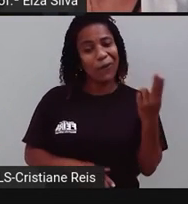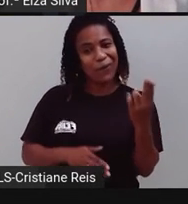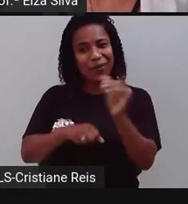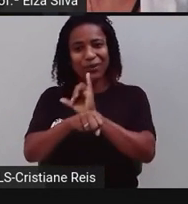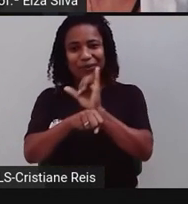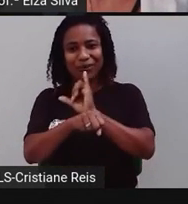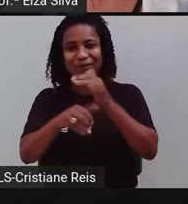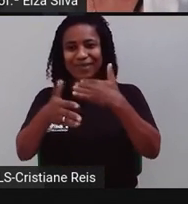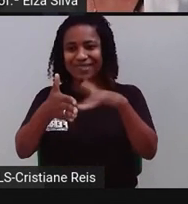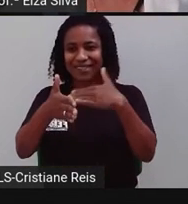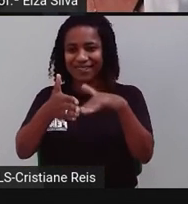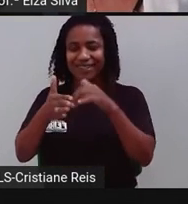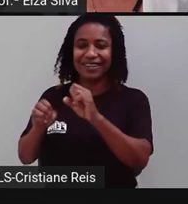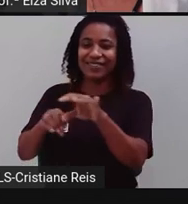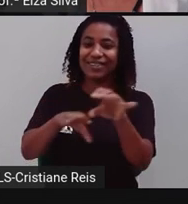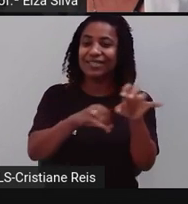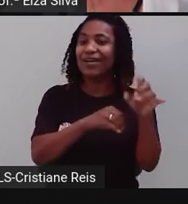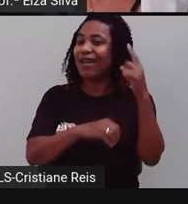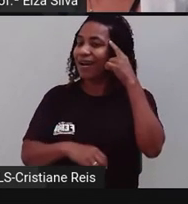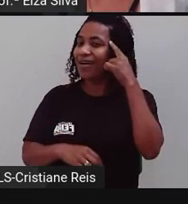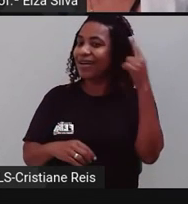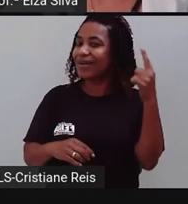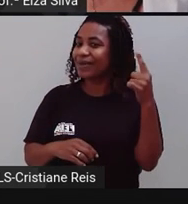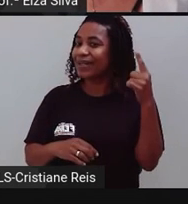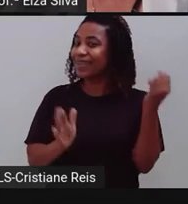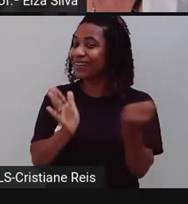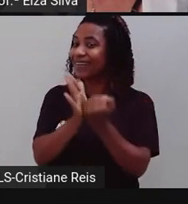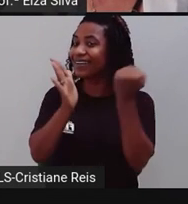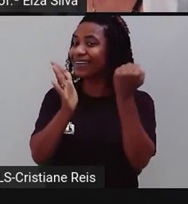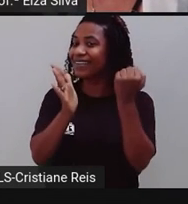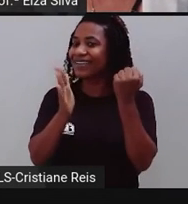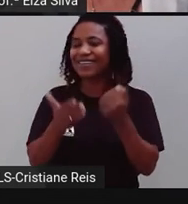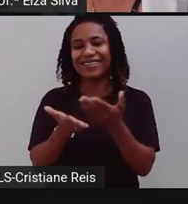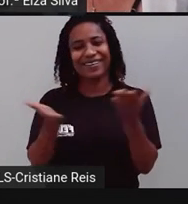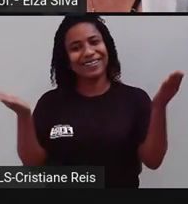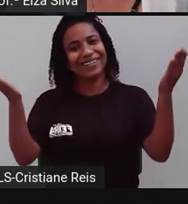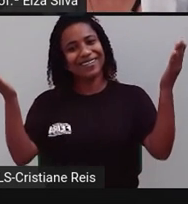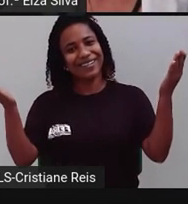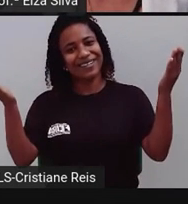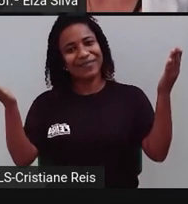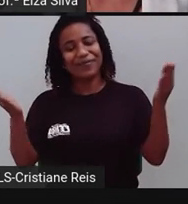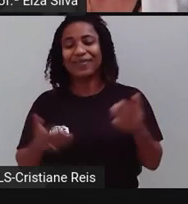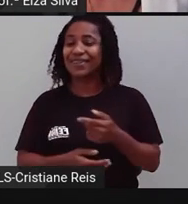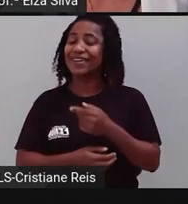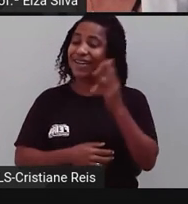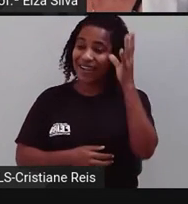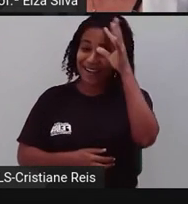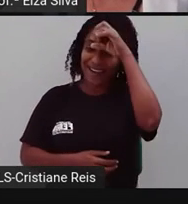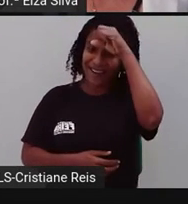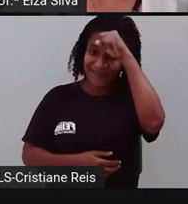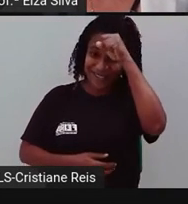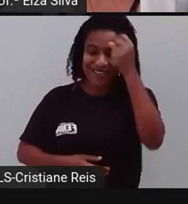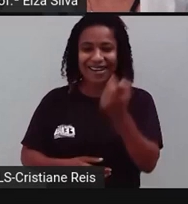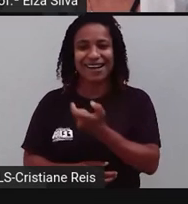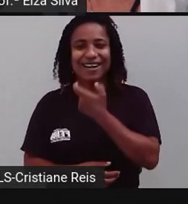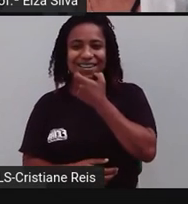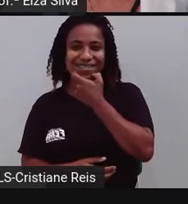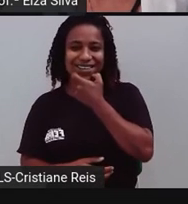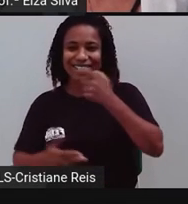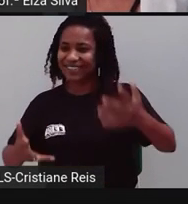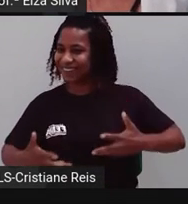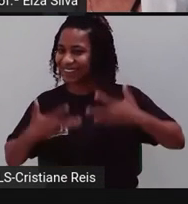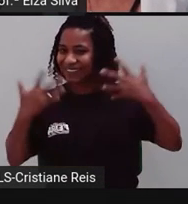YouTube E qual é o nosso lema? Vamos repetir juntos? Learning English is fun Aprender inglês é